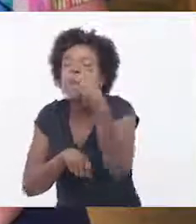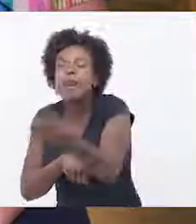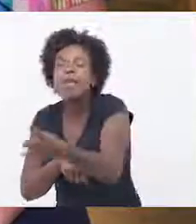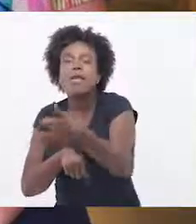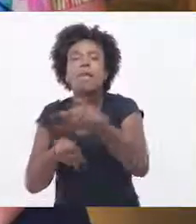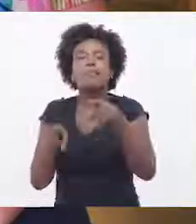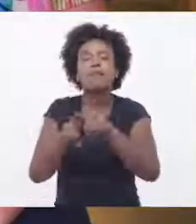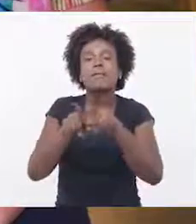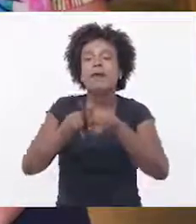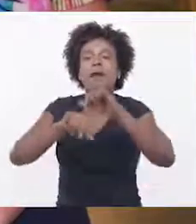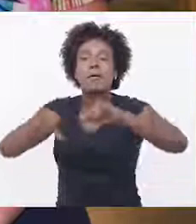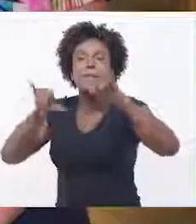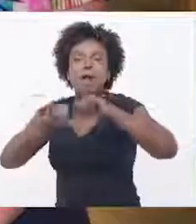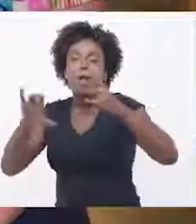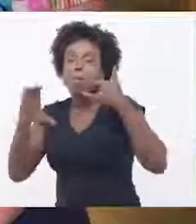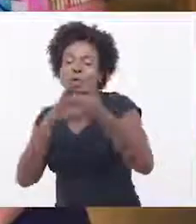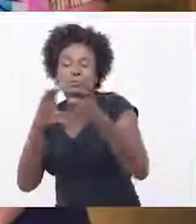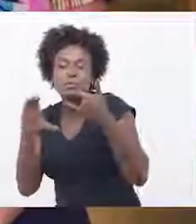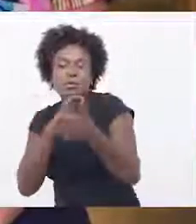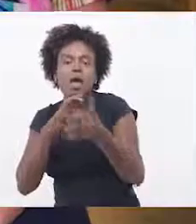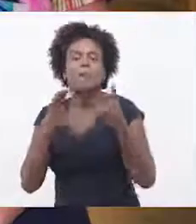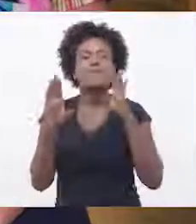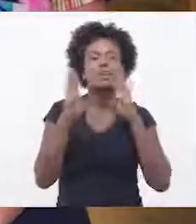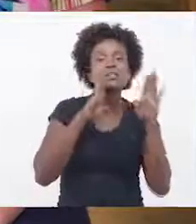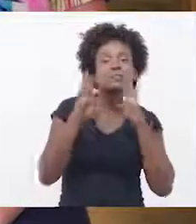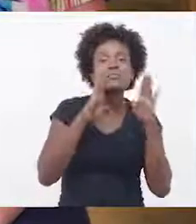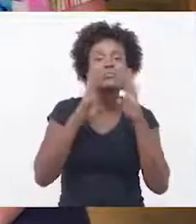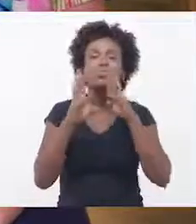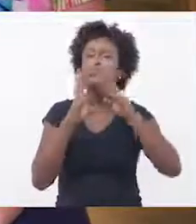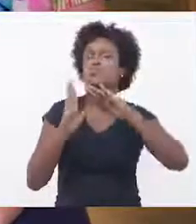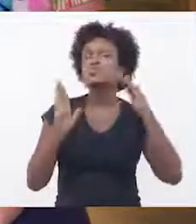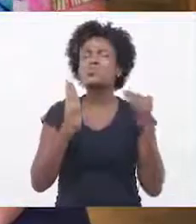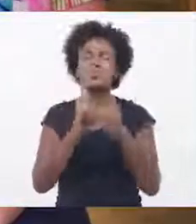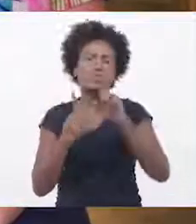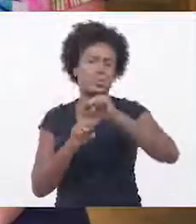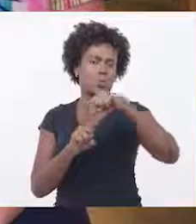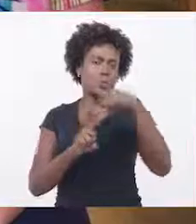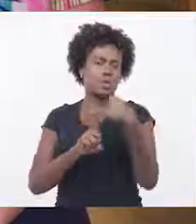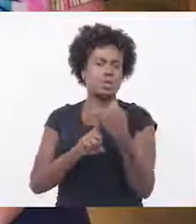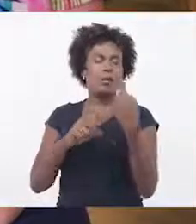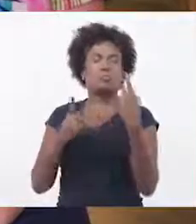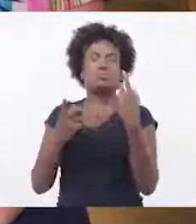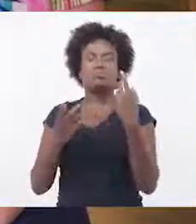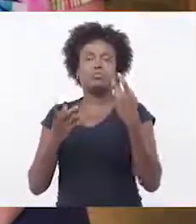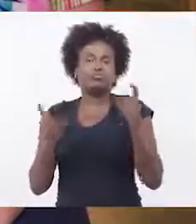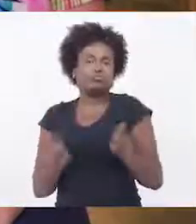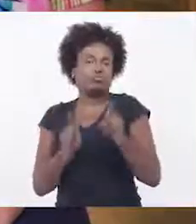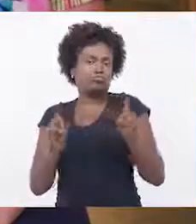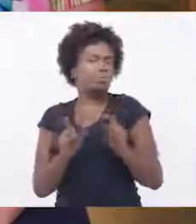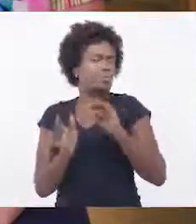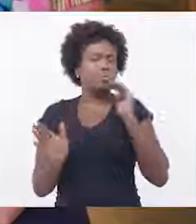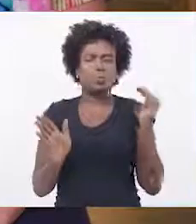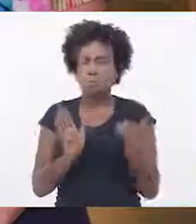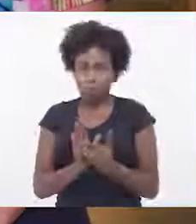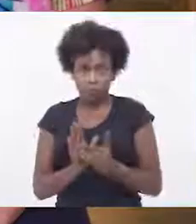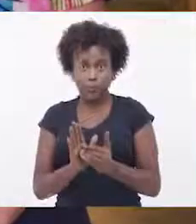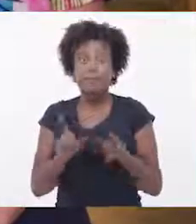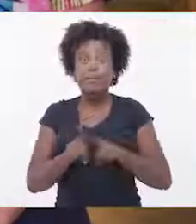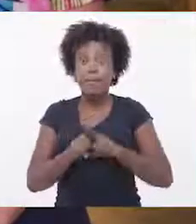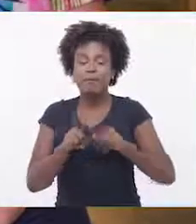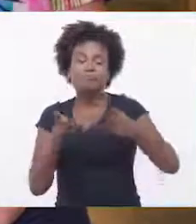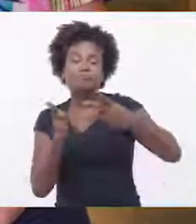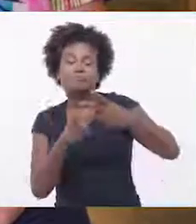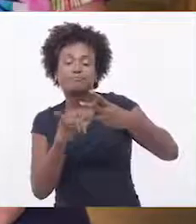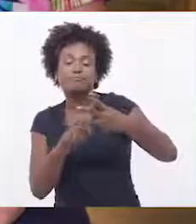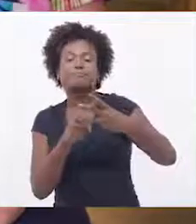as pessoas que vão fazer uma campanha no WhatsApp, no Facebook, em todas as mídias sociais. E o terceiro grupo são as pessoas que vão realmente participar dos eventos